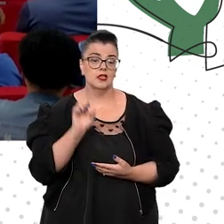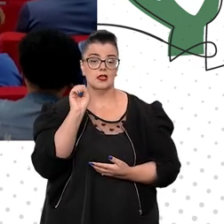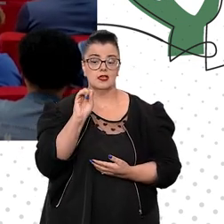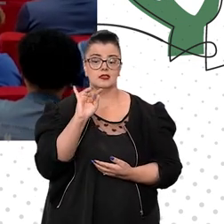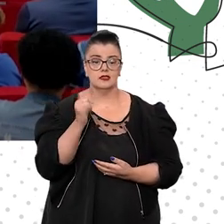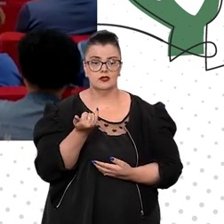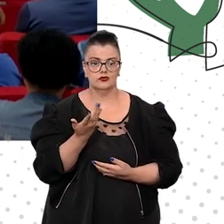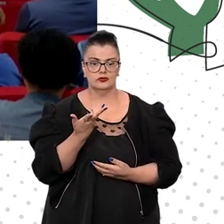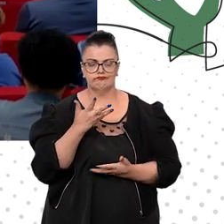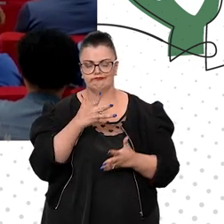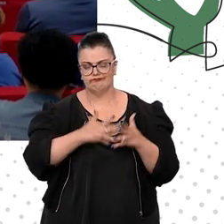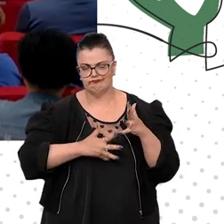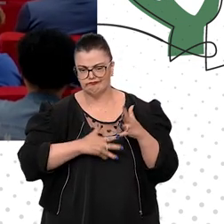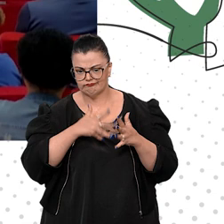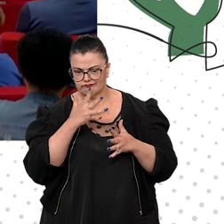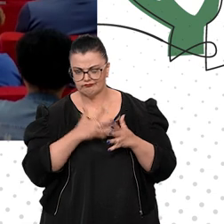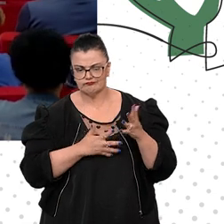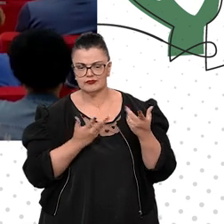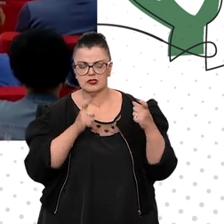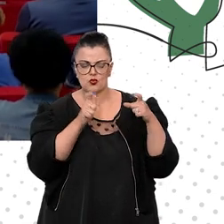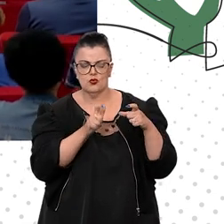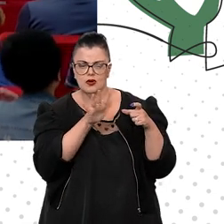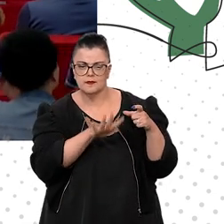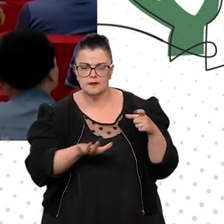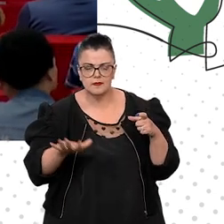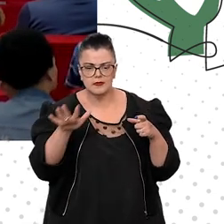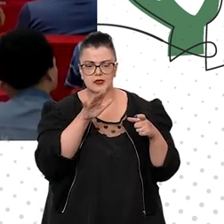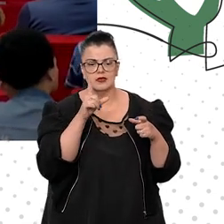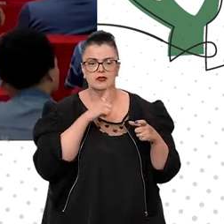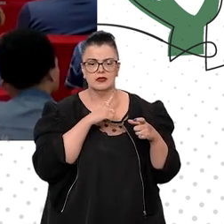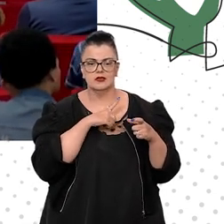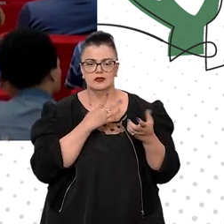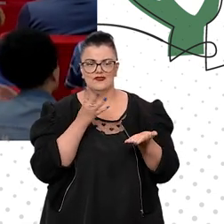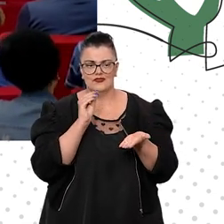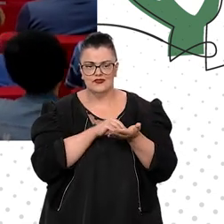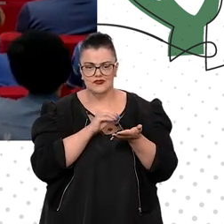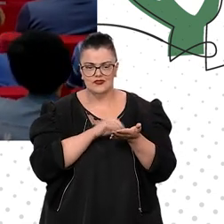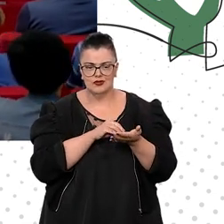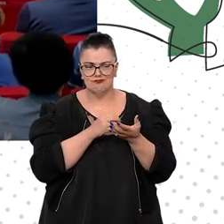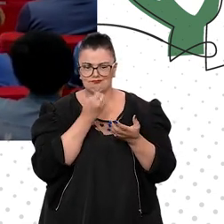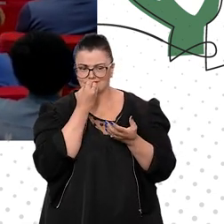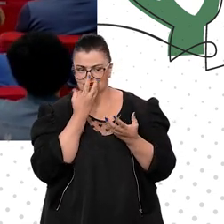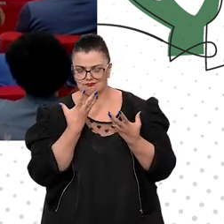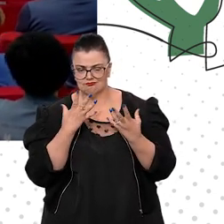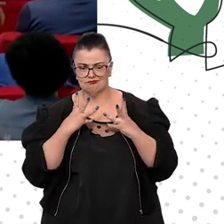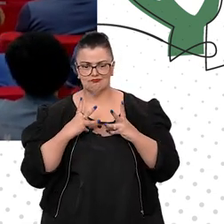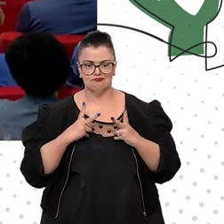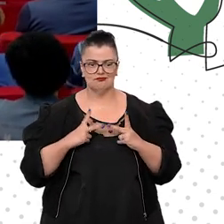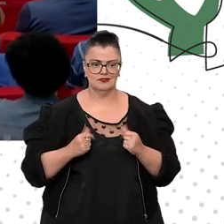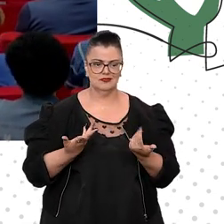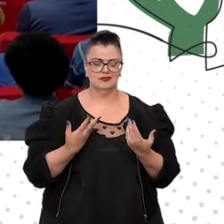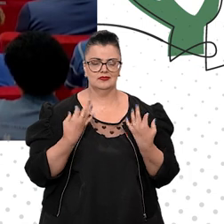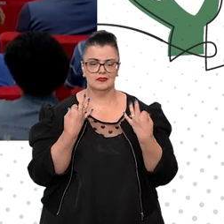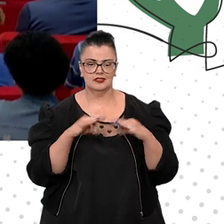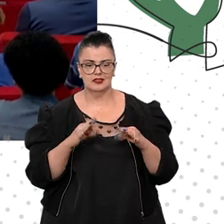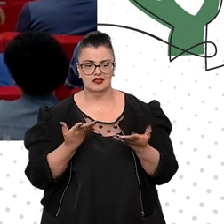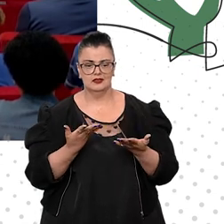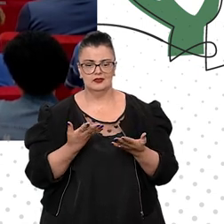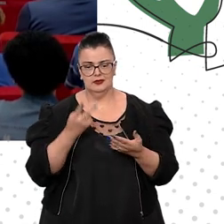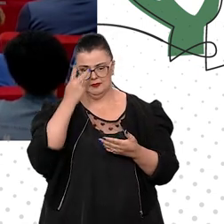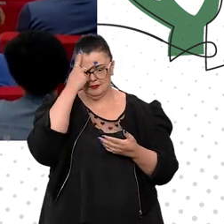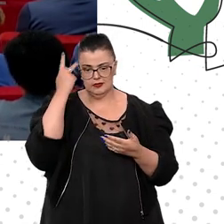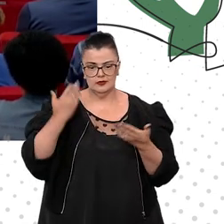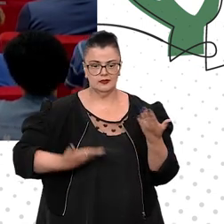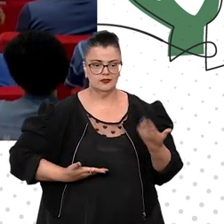caótico, era um ambiente profundamente insalubre para os servidores, para